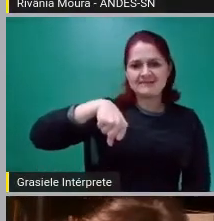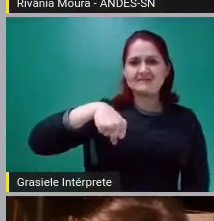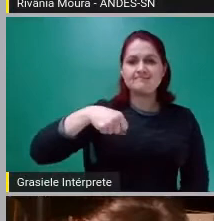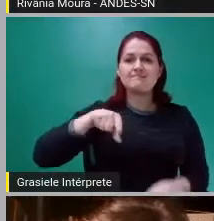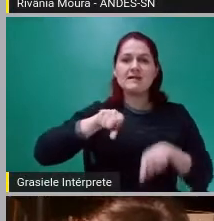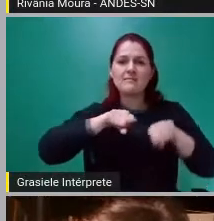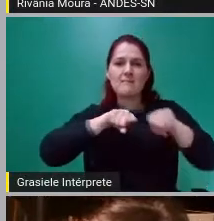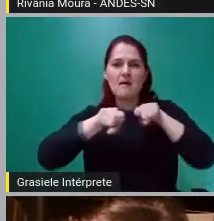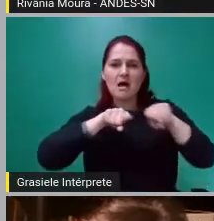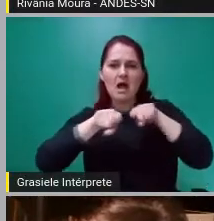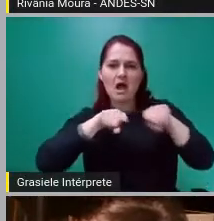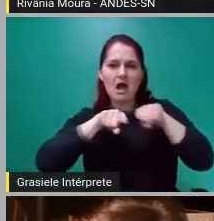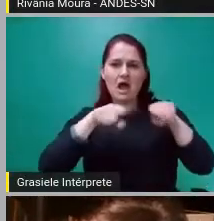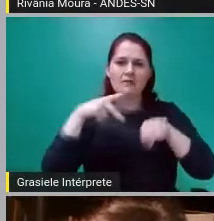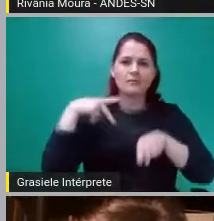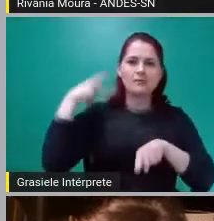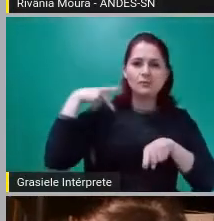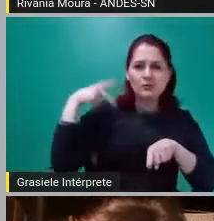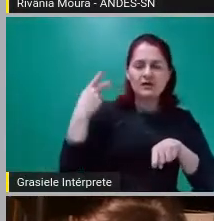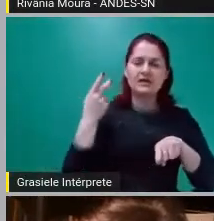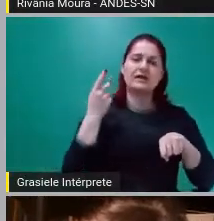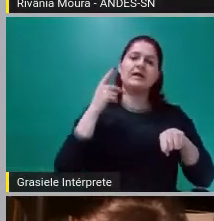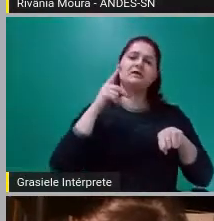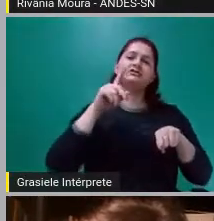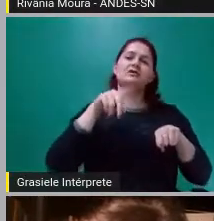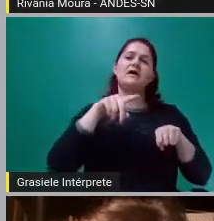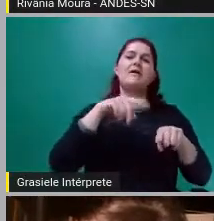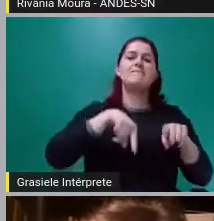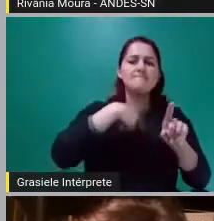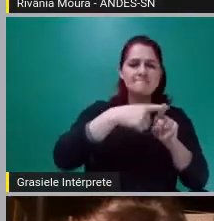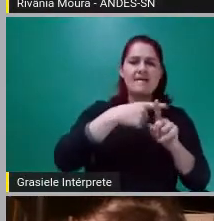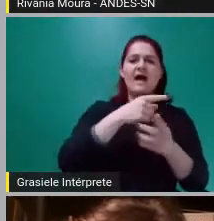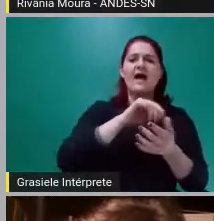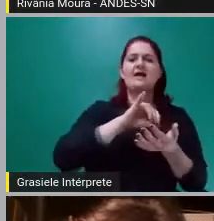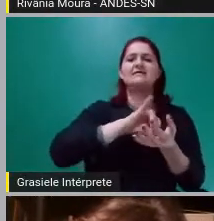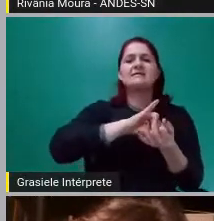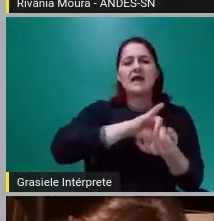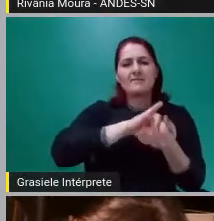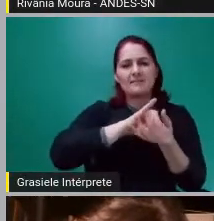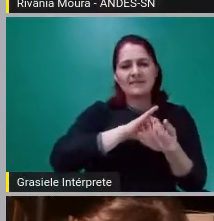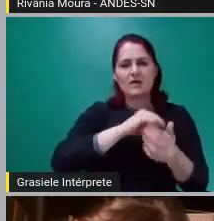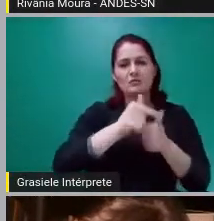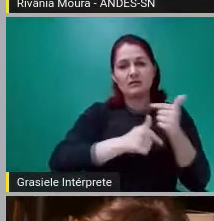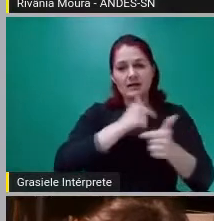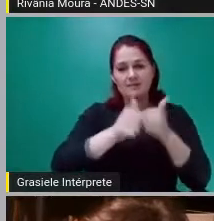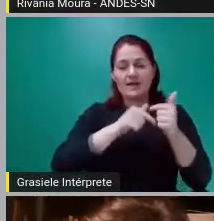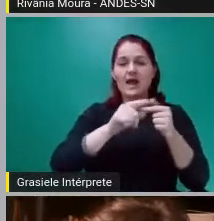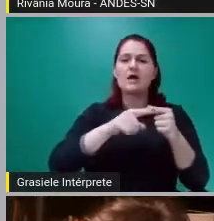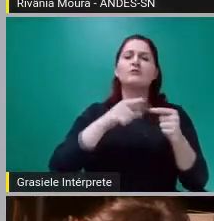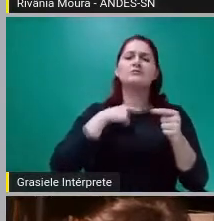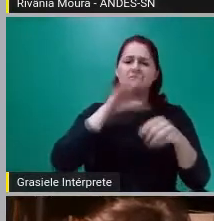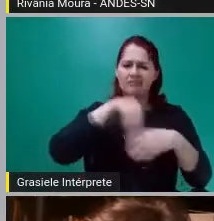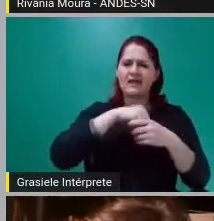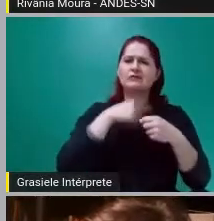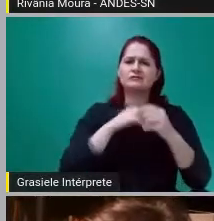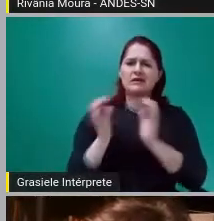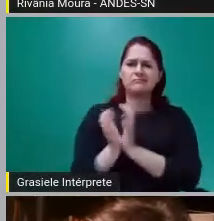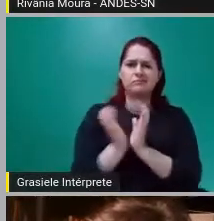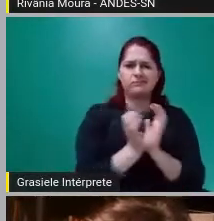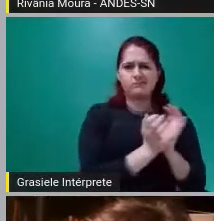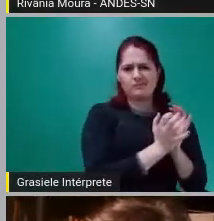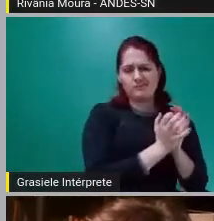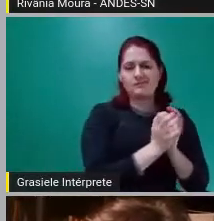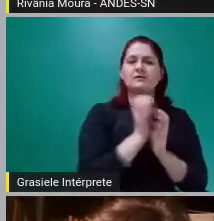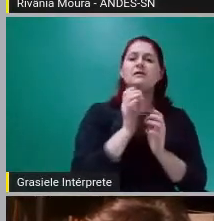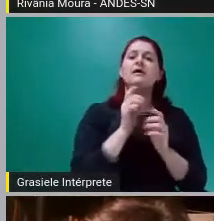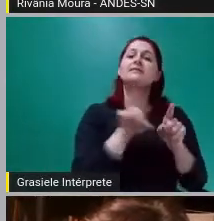econômicos, o capital e trabalho, e dentro do capital, os vários grupos de capitalistas, e é